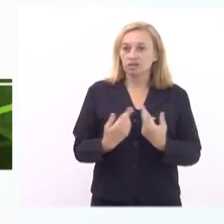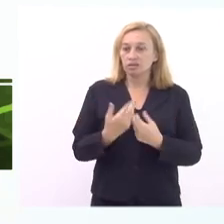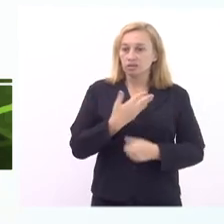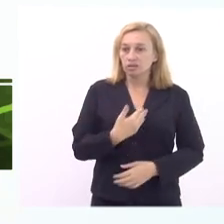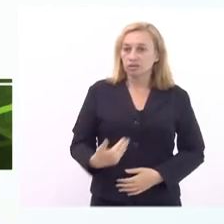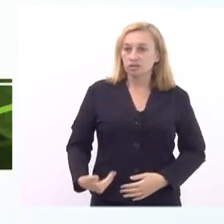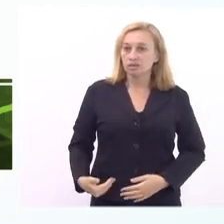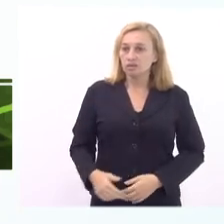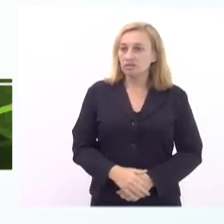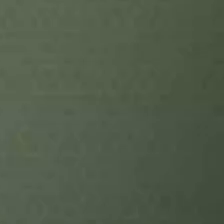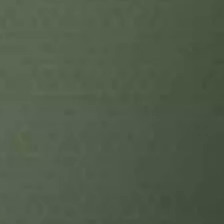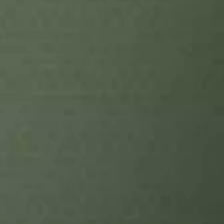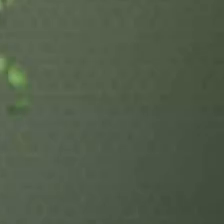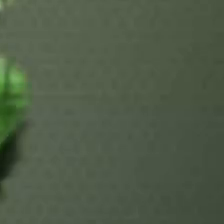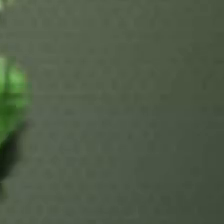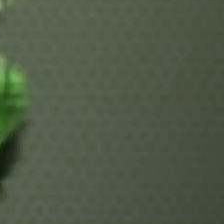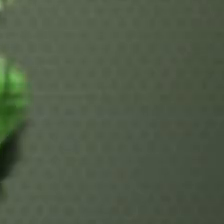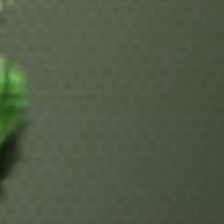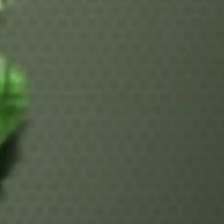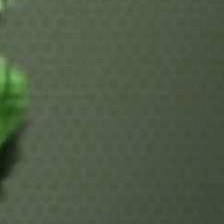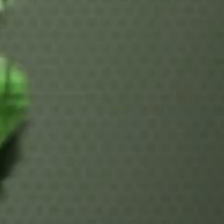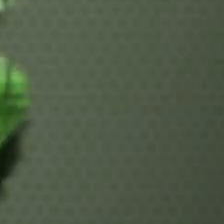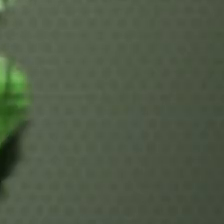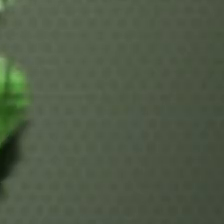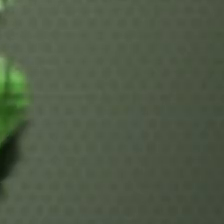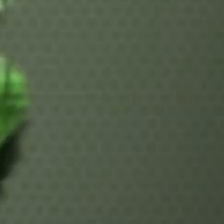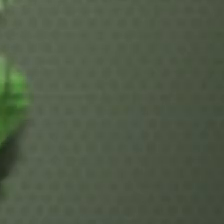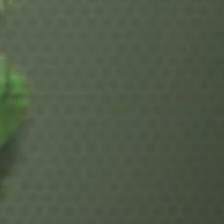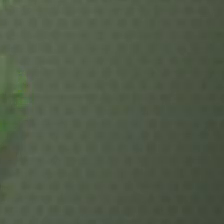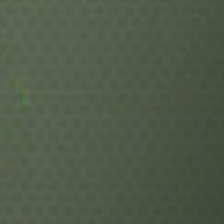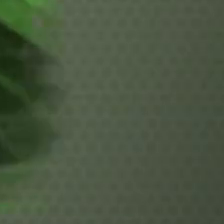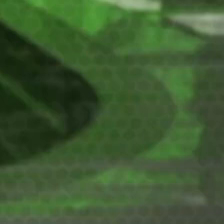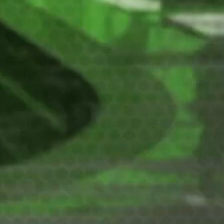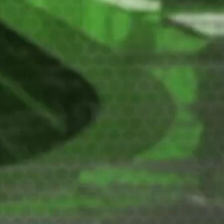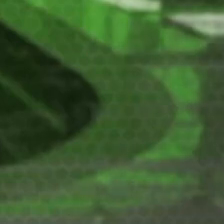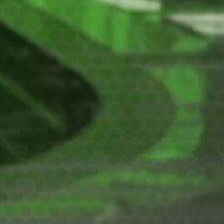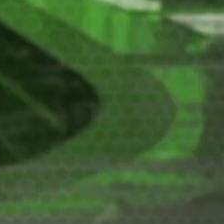pública Música Música